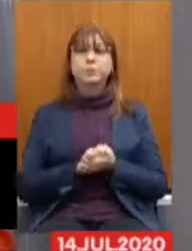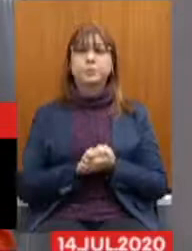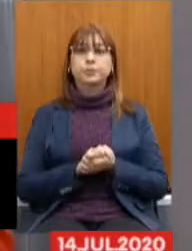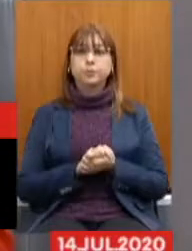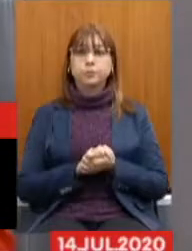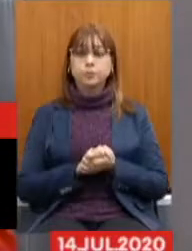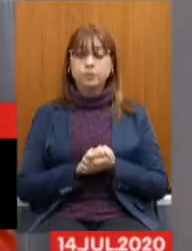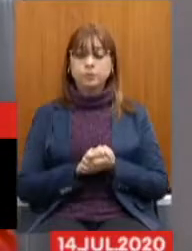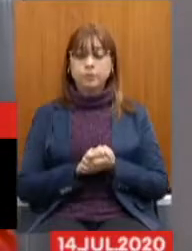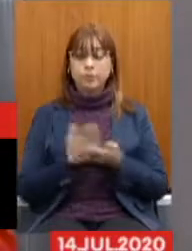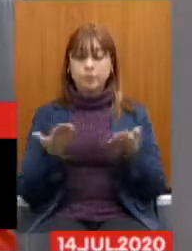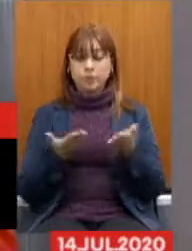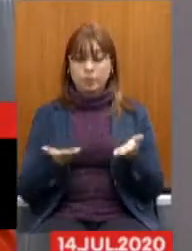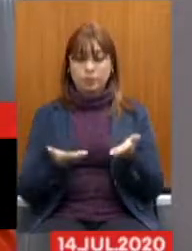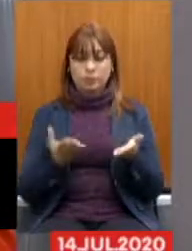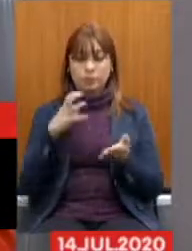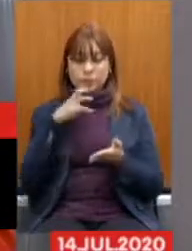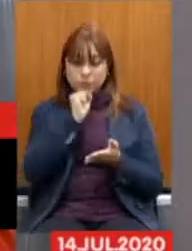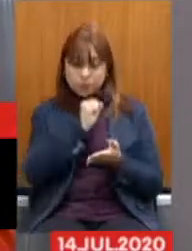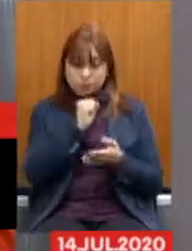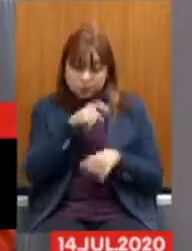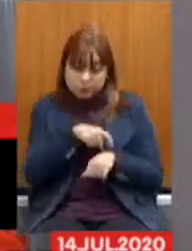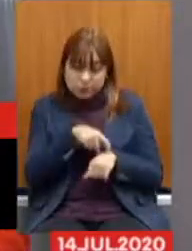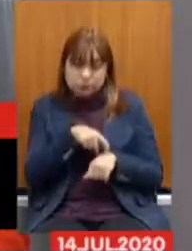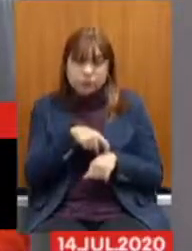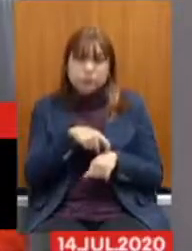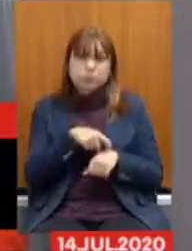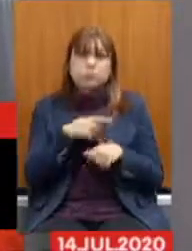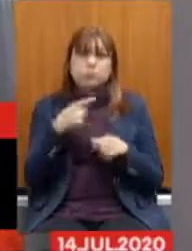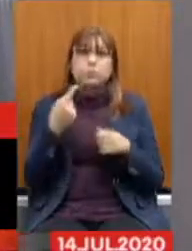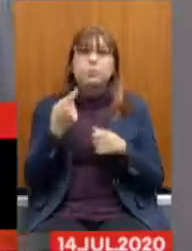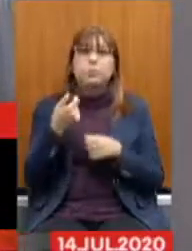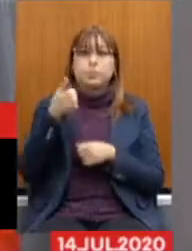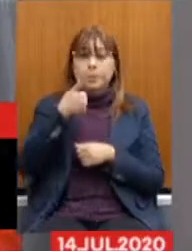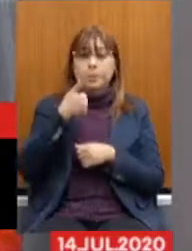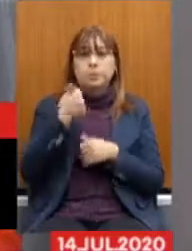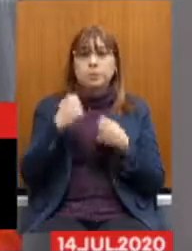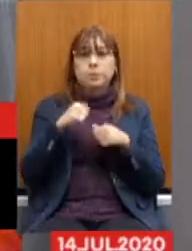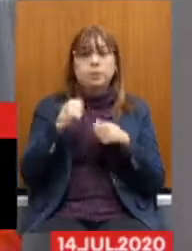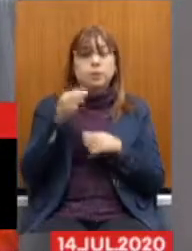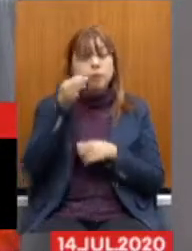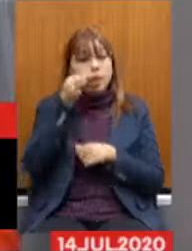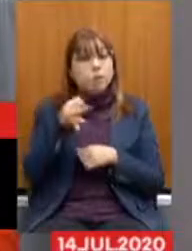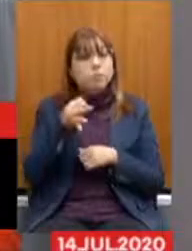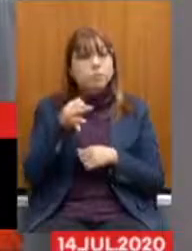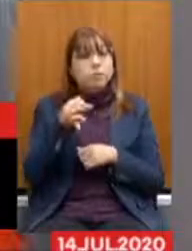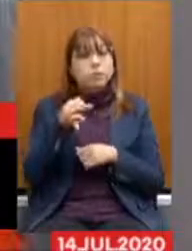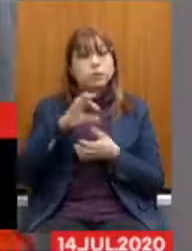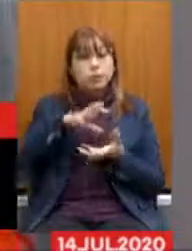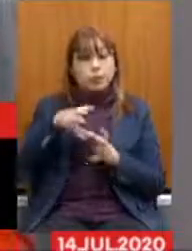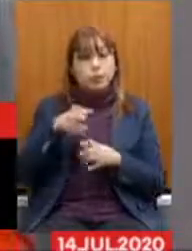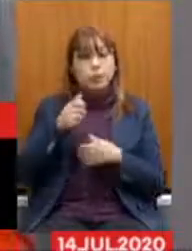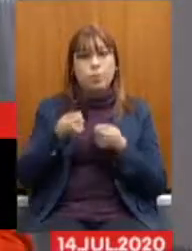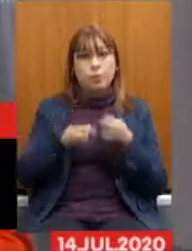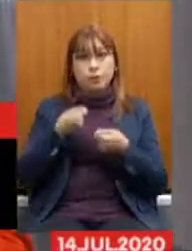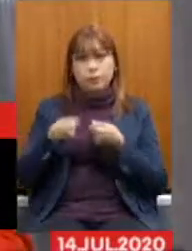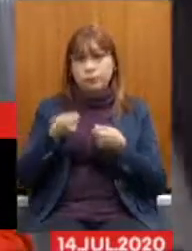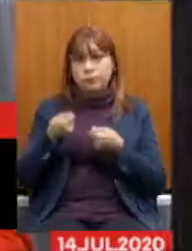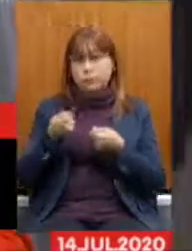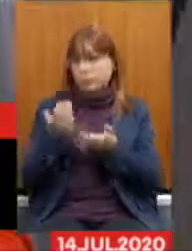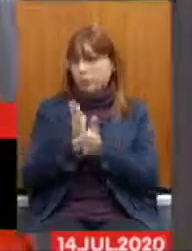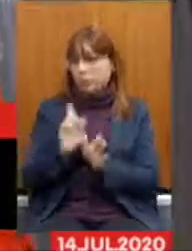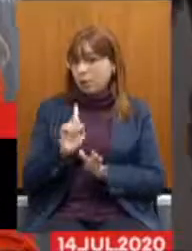permita, então, nesse rápido tempo que nós temos, primeiro fazer um alerta. A reforma administrativa não morreu.